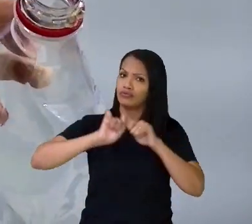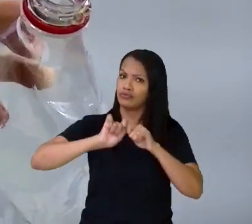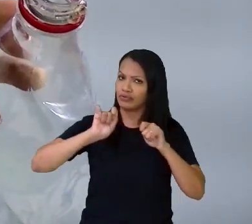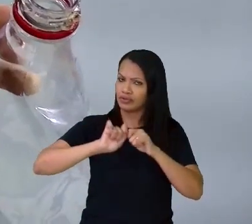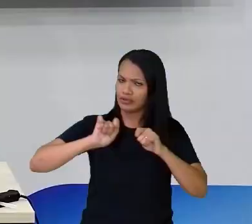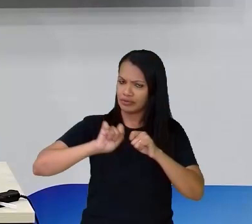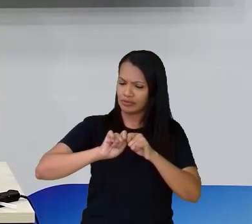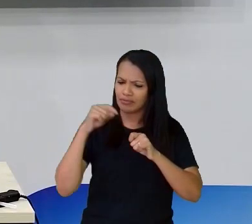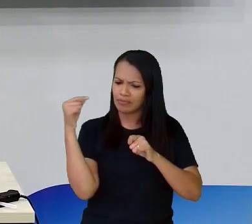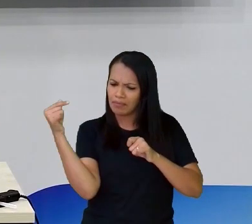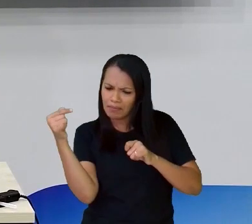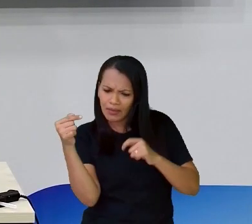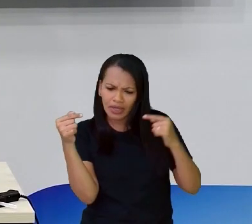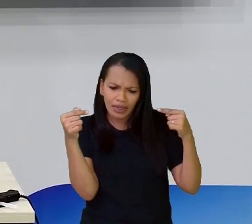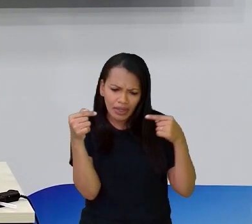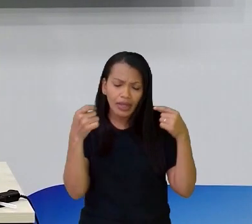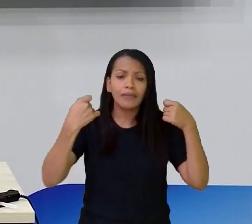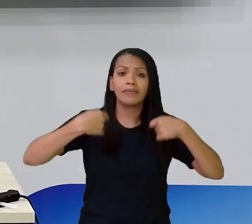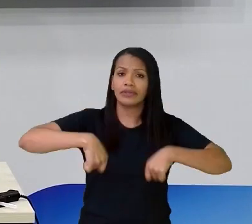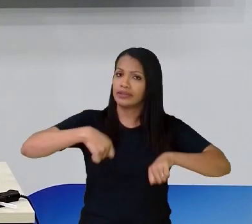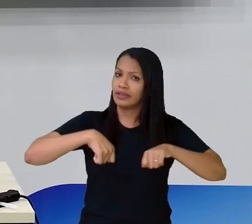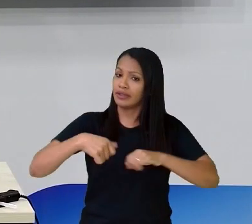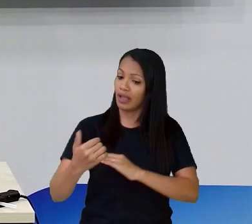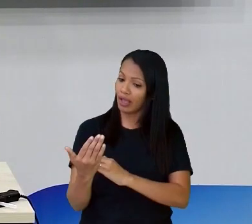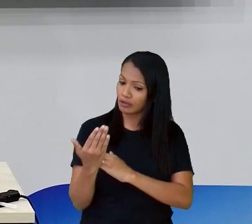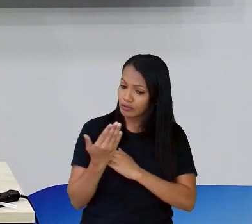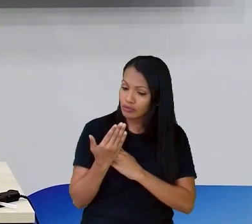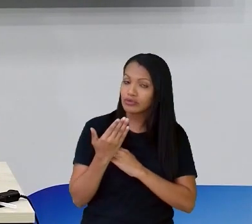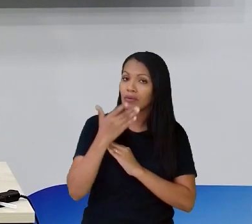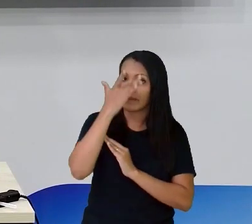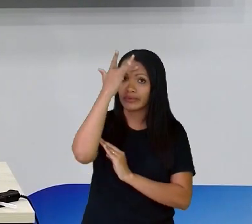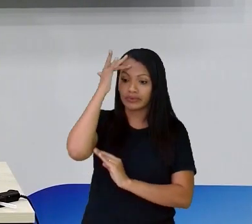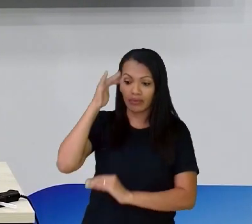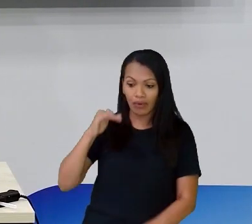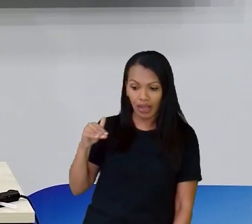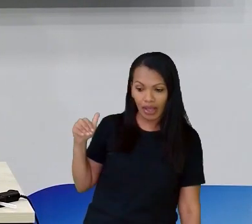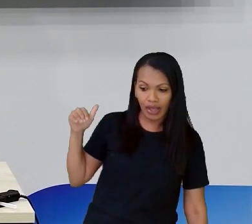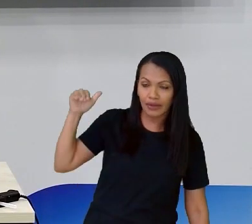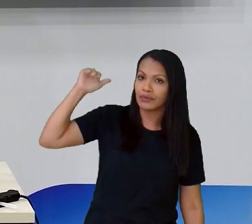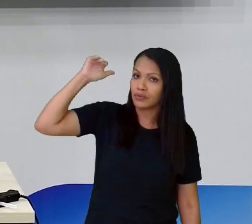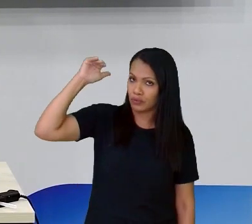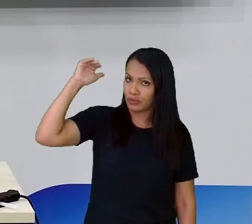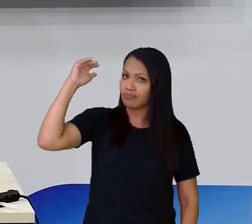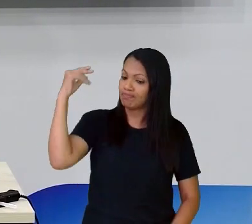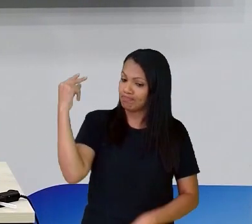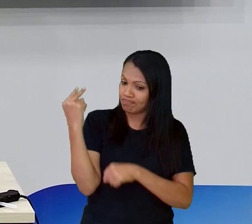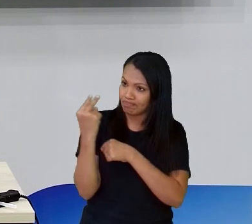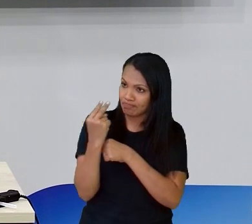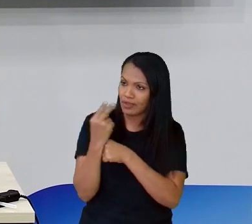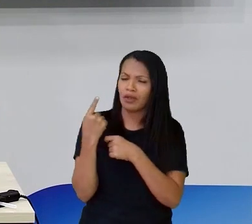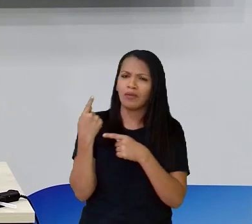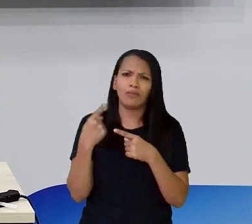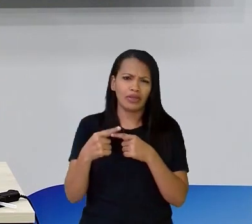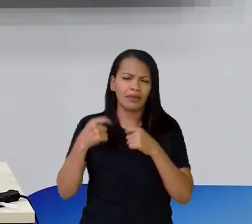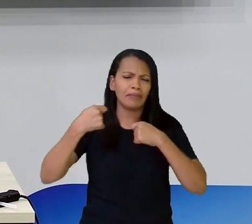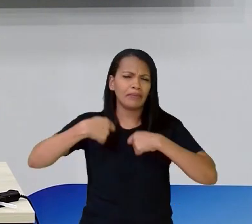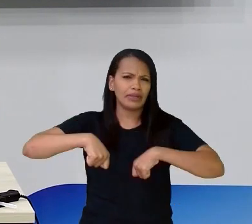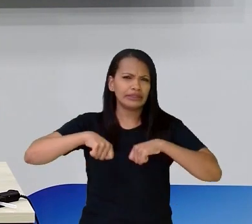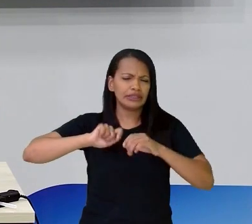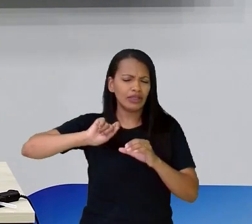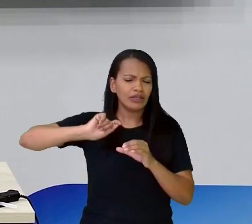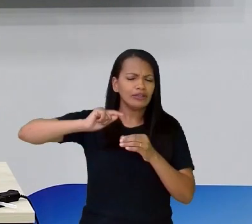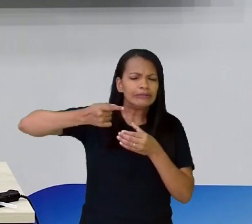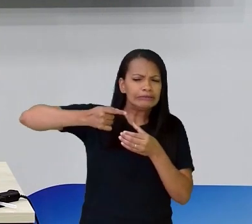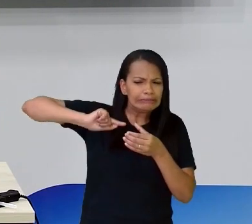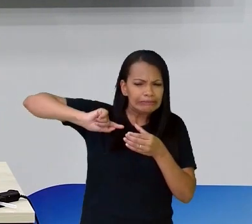Pra fazer esse furo Você vai precisar Da ajuda de um adulto Tá? Que ele vai precisar Ó Ter um pouquinho de força Aqui Vai aplicar